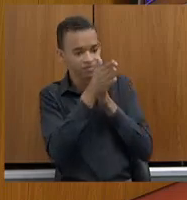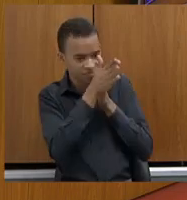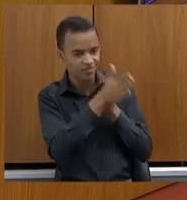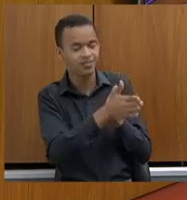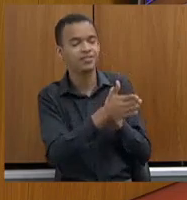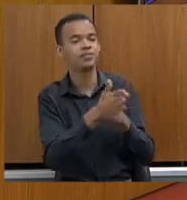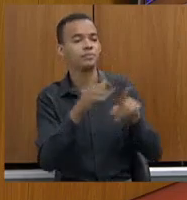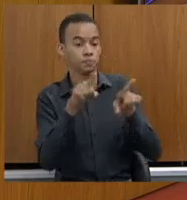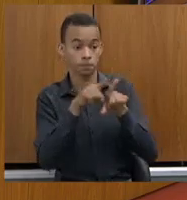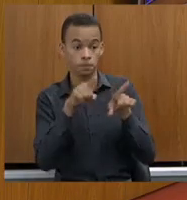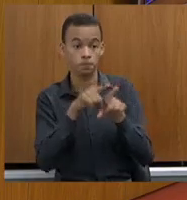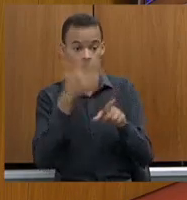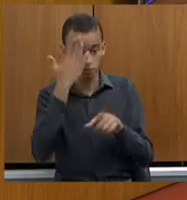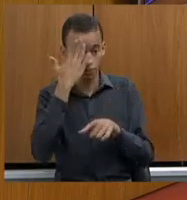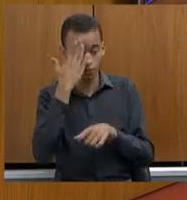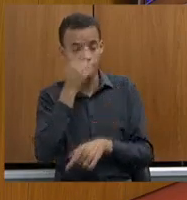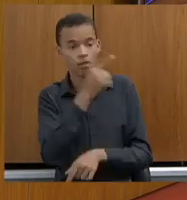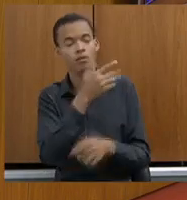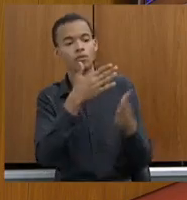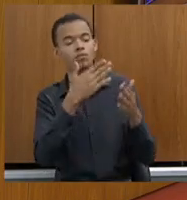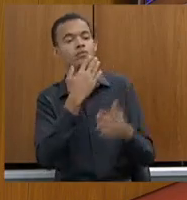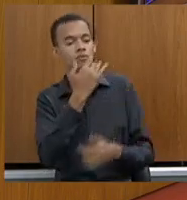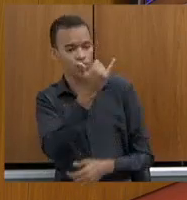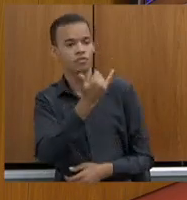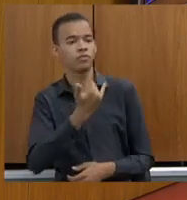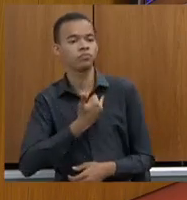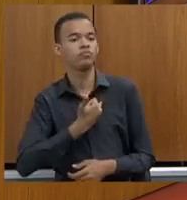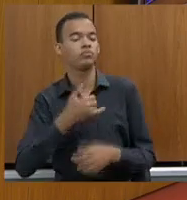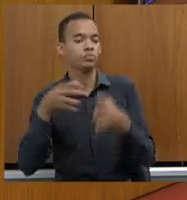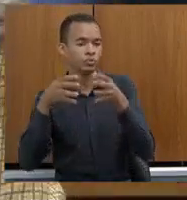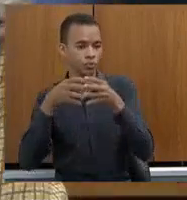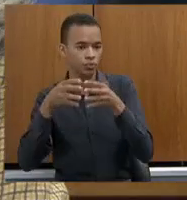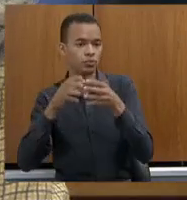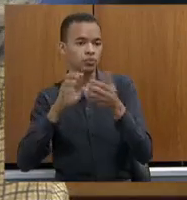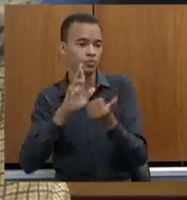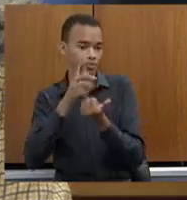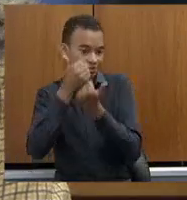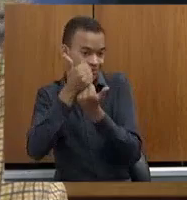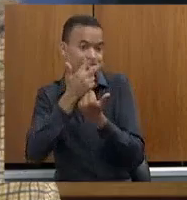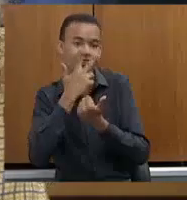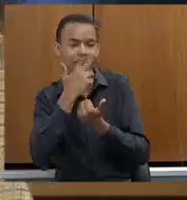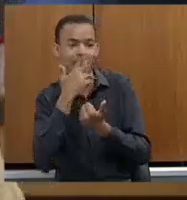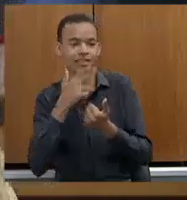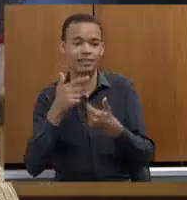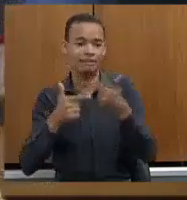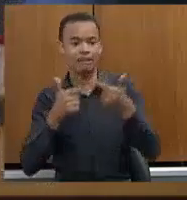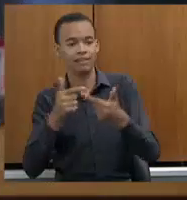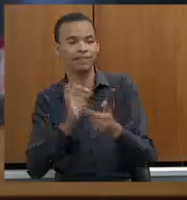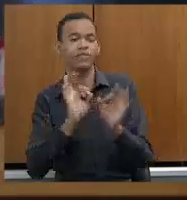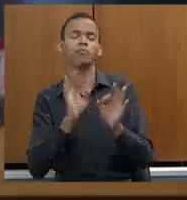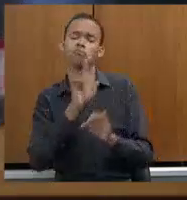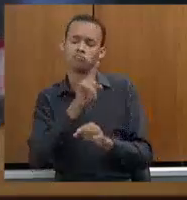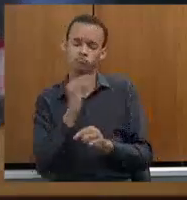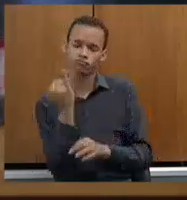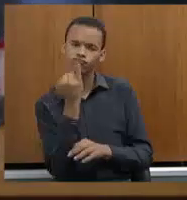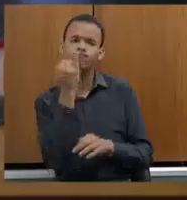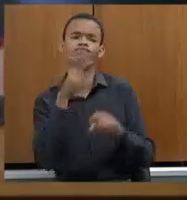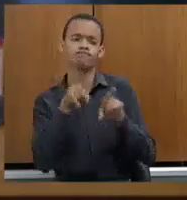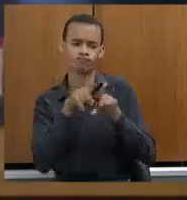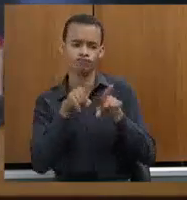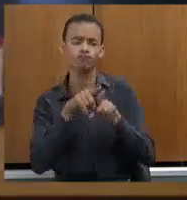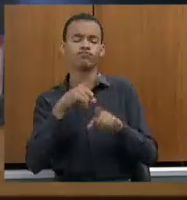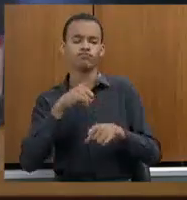apesar de que ele me disse que aqui nessa comissão o vice não tem atuação, mas é brincadeira dele, tem sim, e é muito